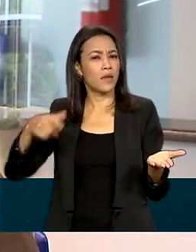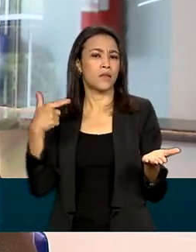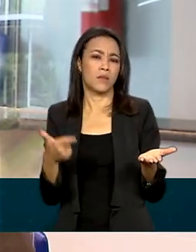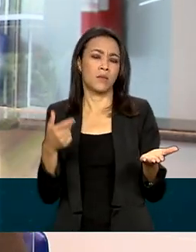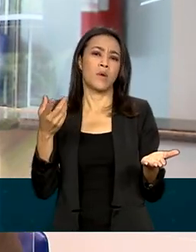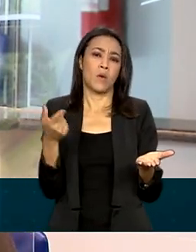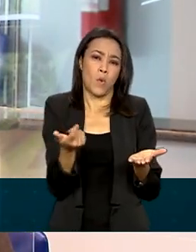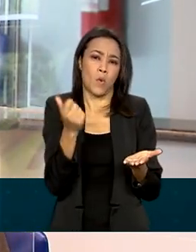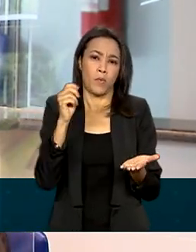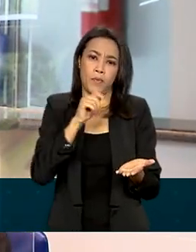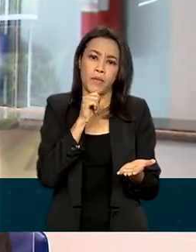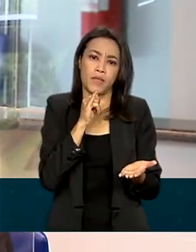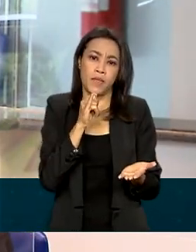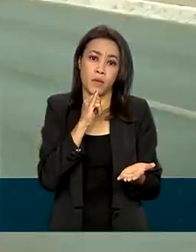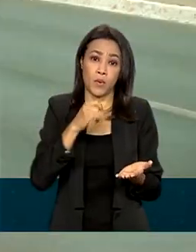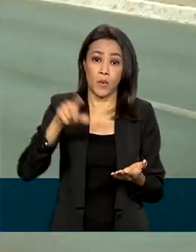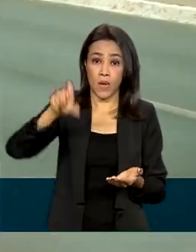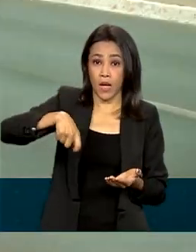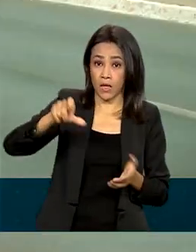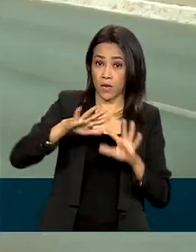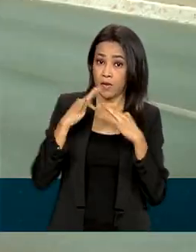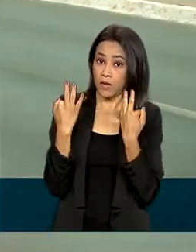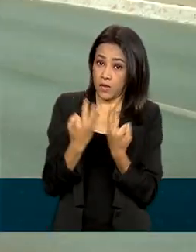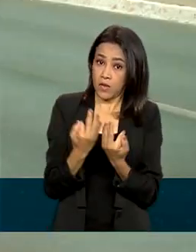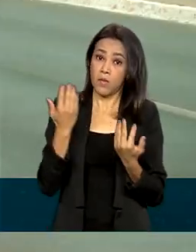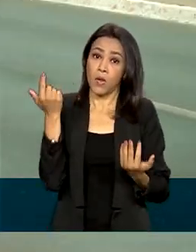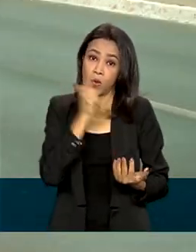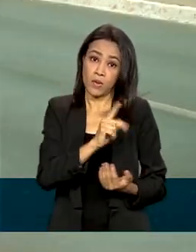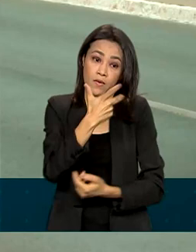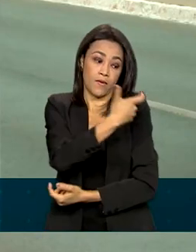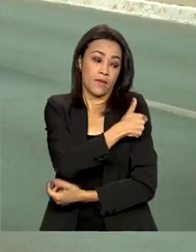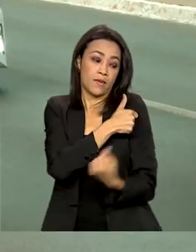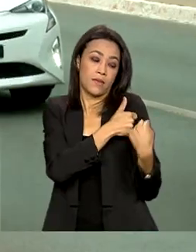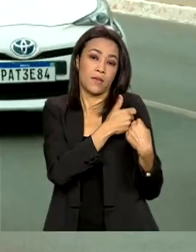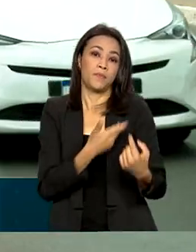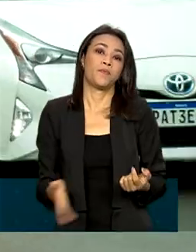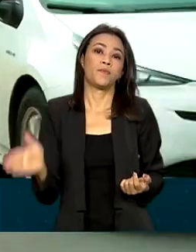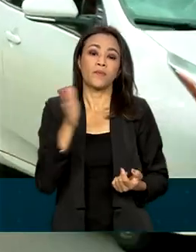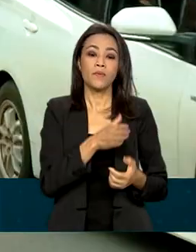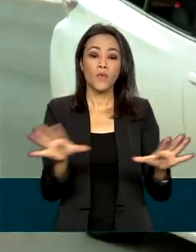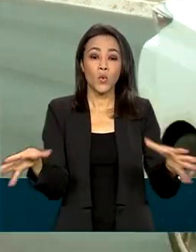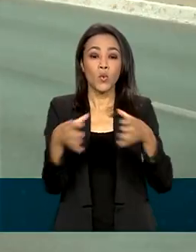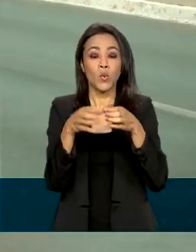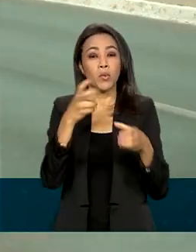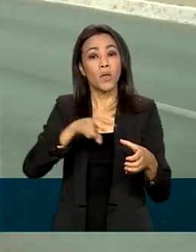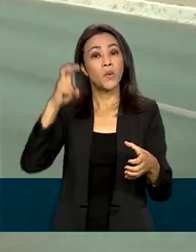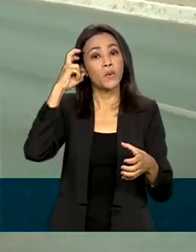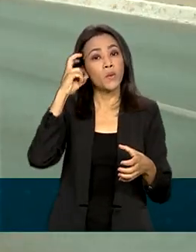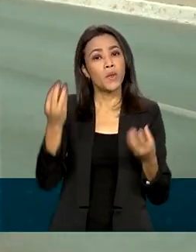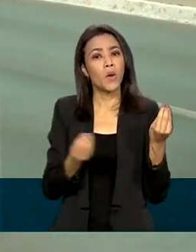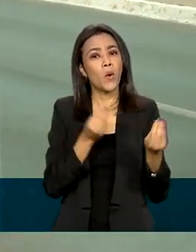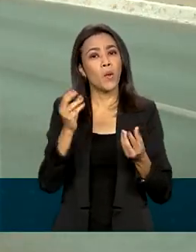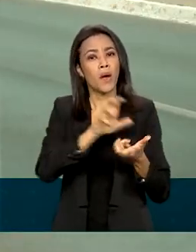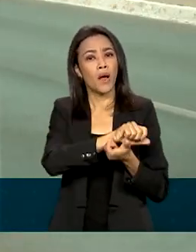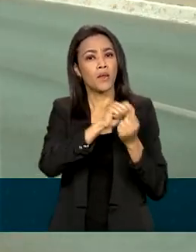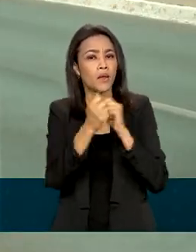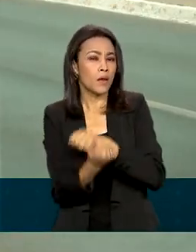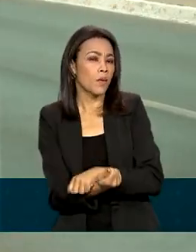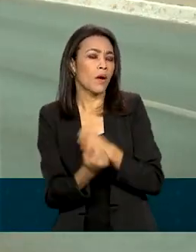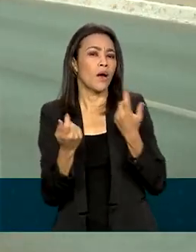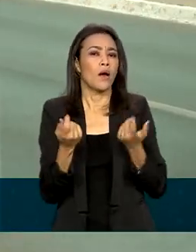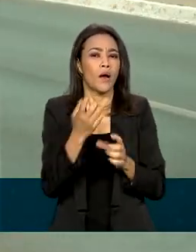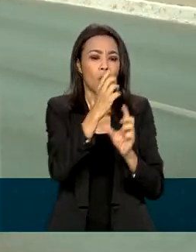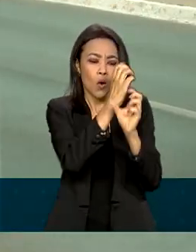para poder levar essa cobertura vacinal. Já no Grupo de Trabalho da Cultura, as discussões giraram em torno de como adequar o orçamento às